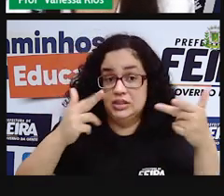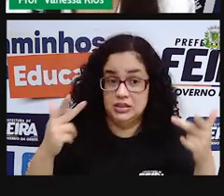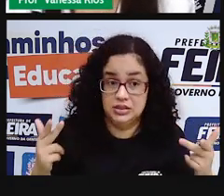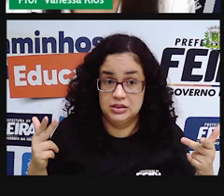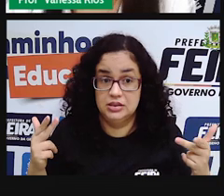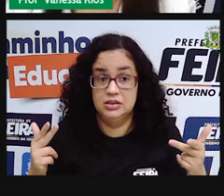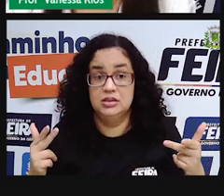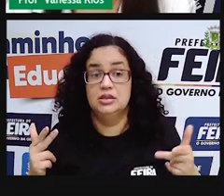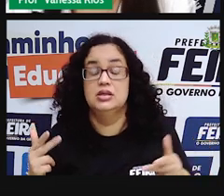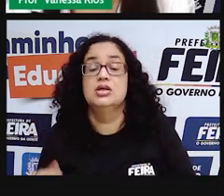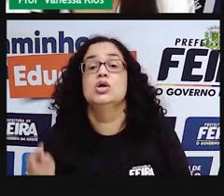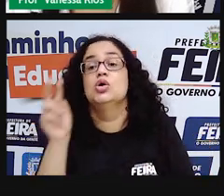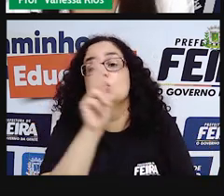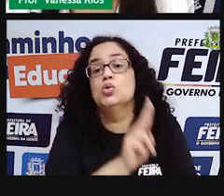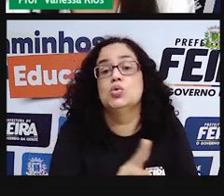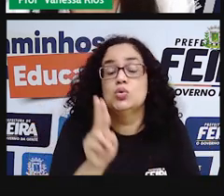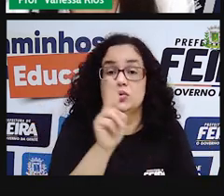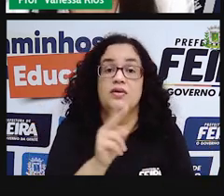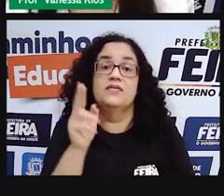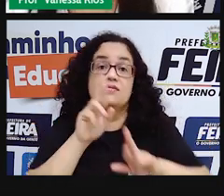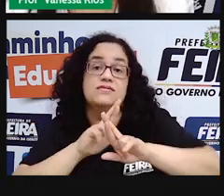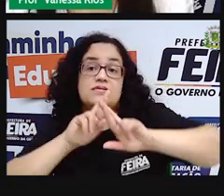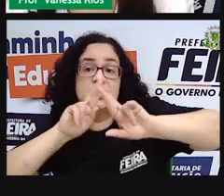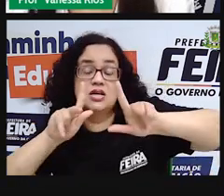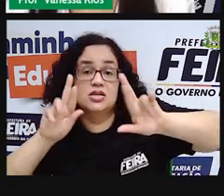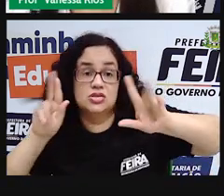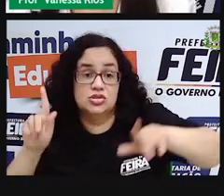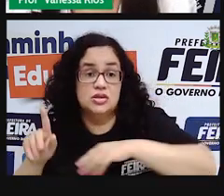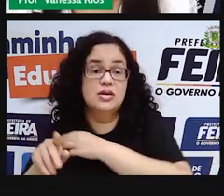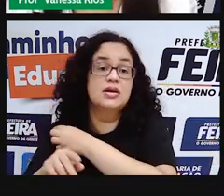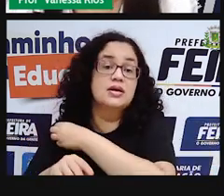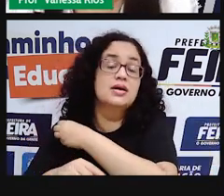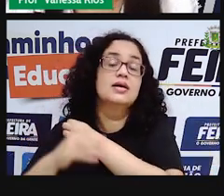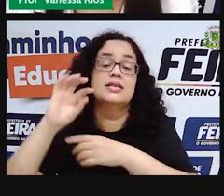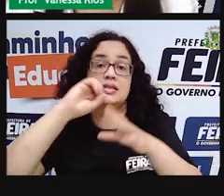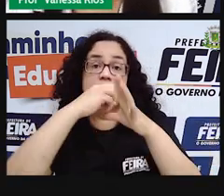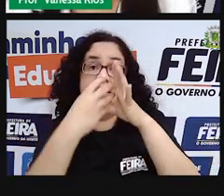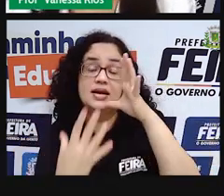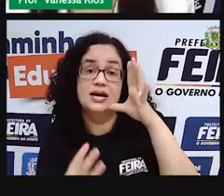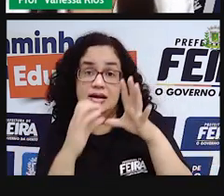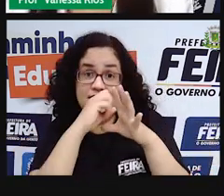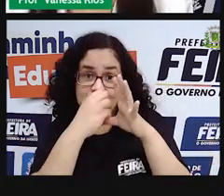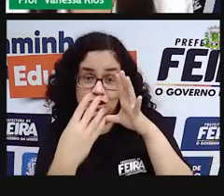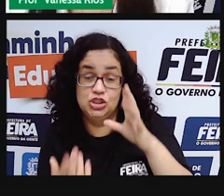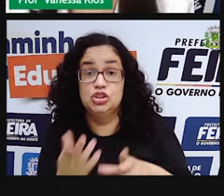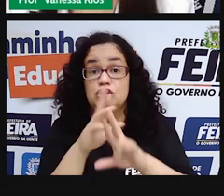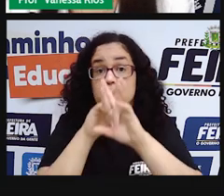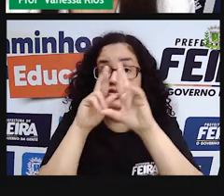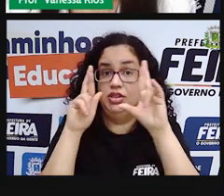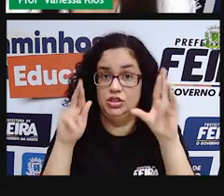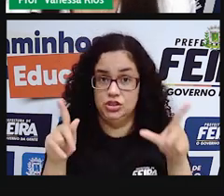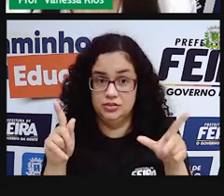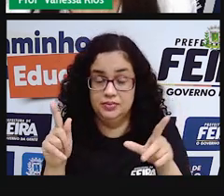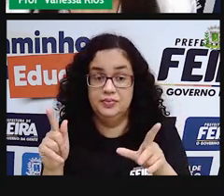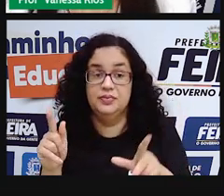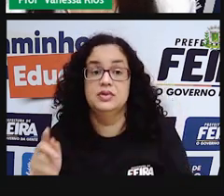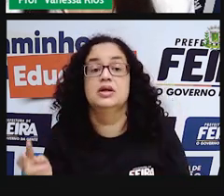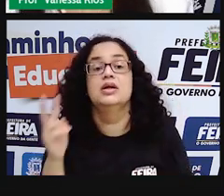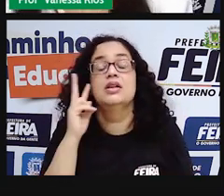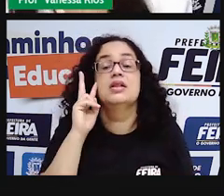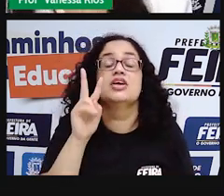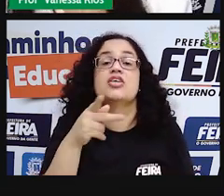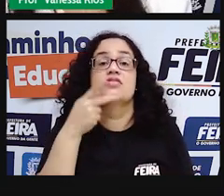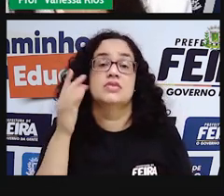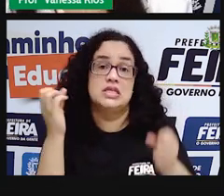são usados em situações diferentes porque eles possuem características diferentes. E quando a gente fala em